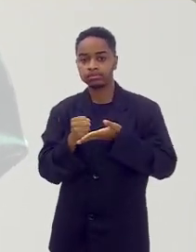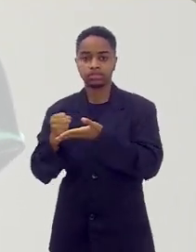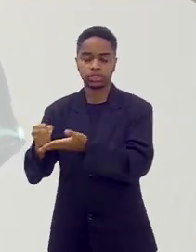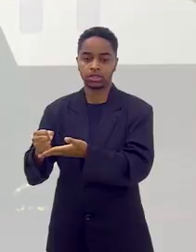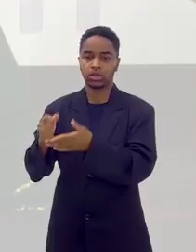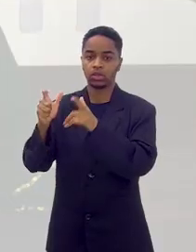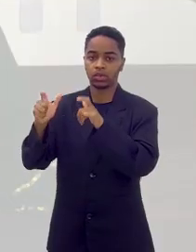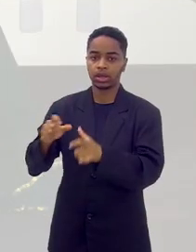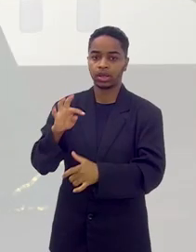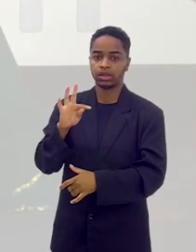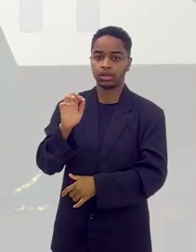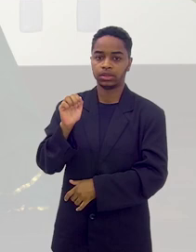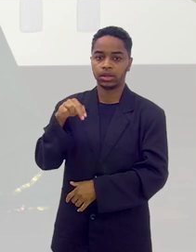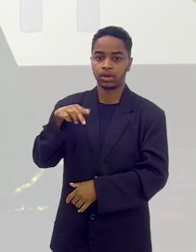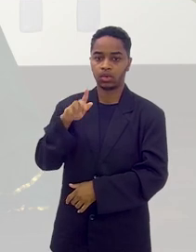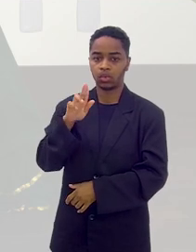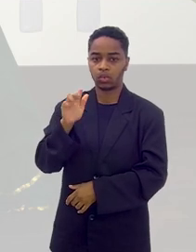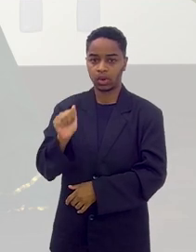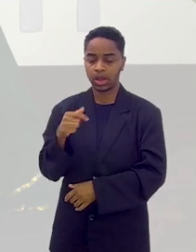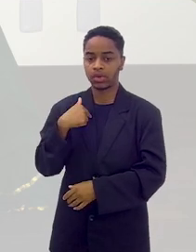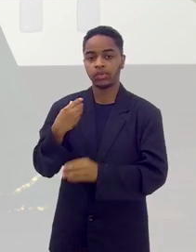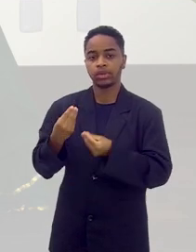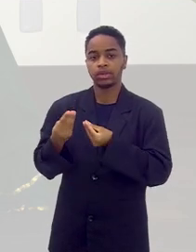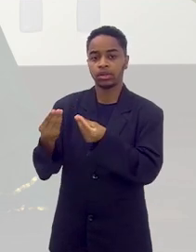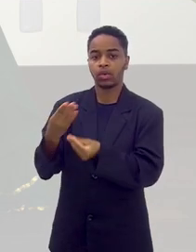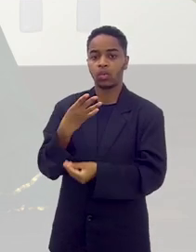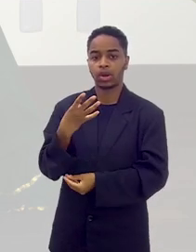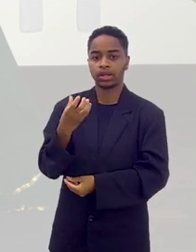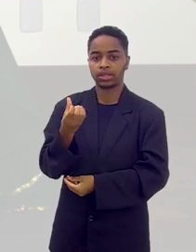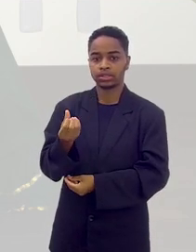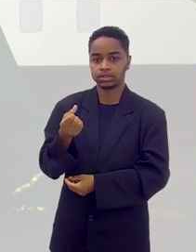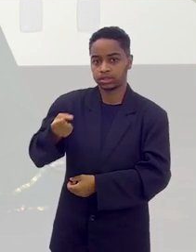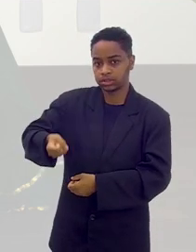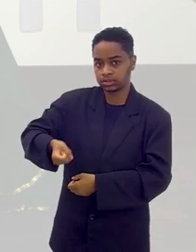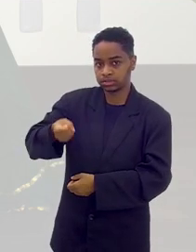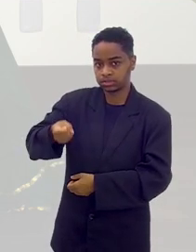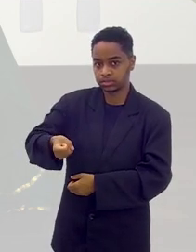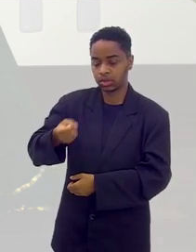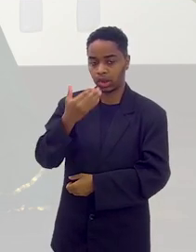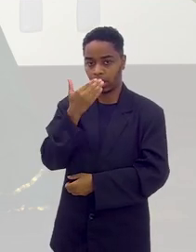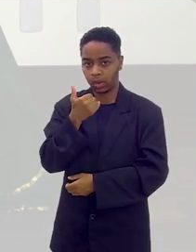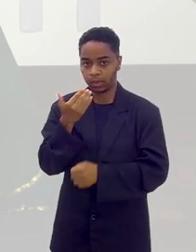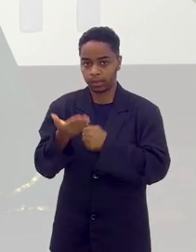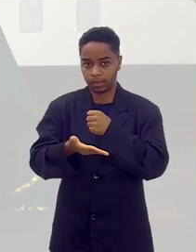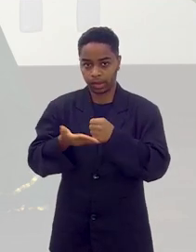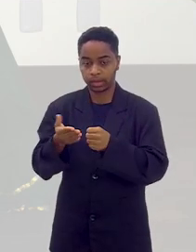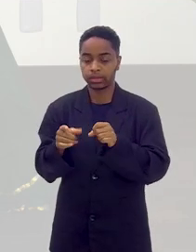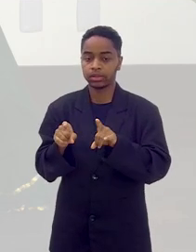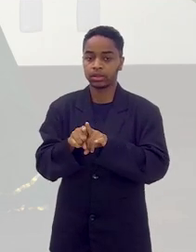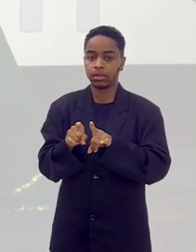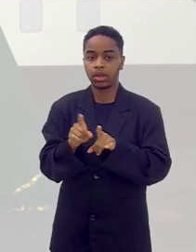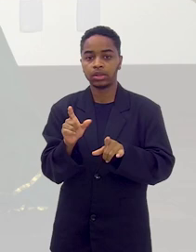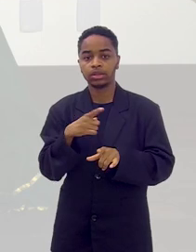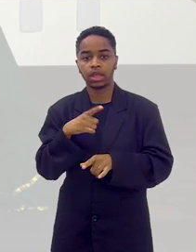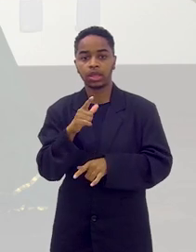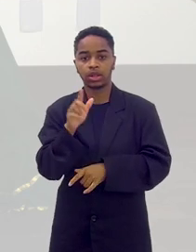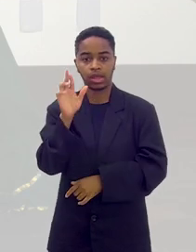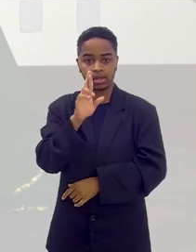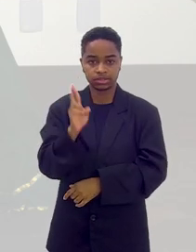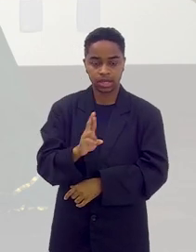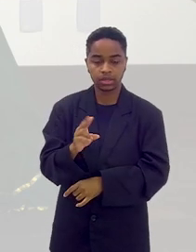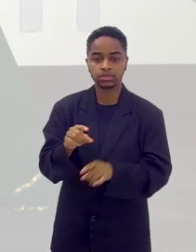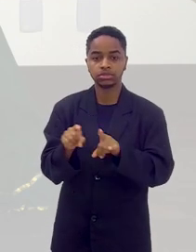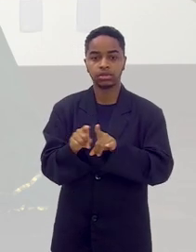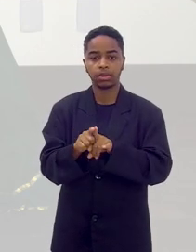acampamento de Tanguá, onde eu pude levar 46 cestas básicas para lá. E tem outros acampamentos em